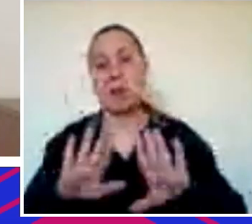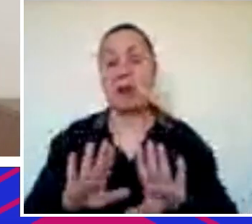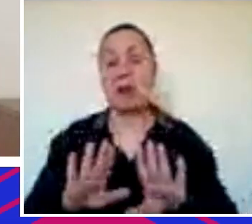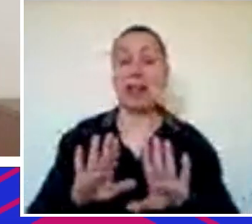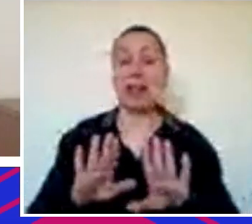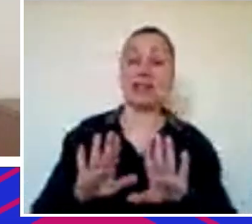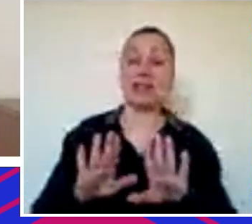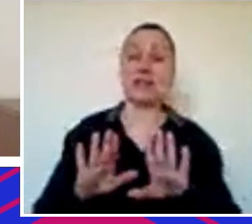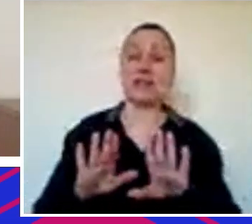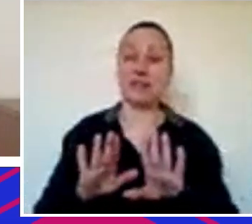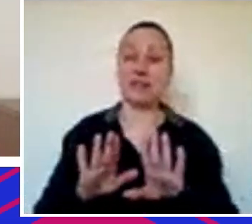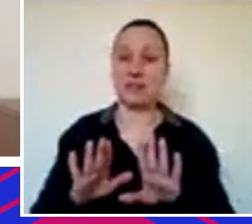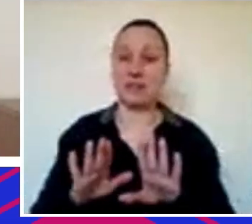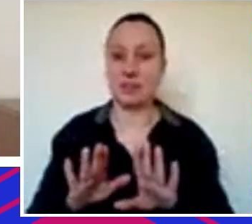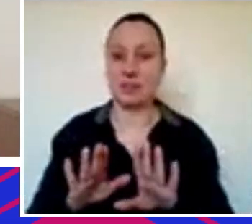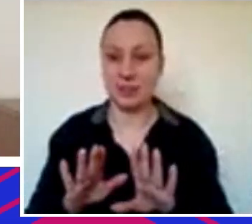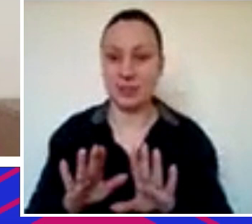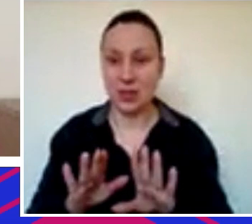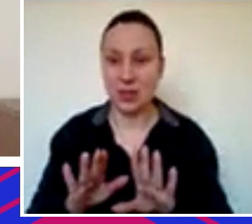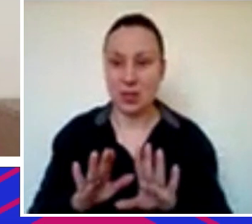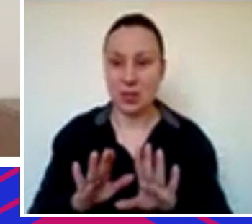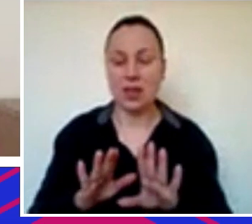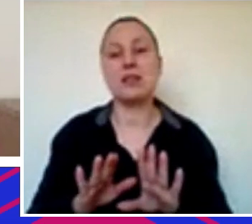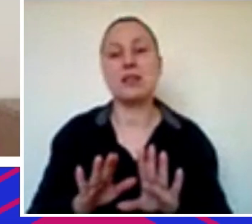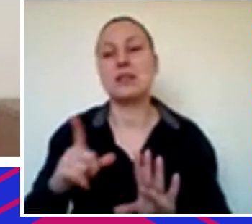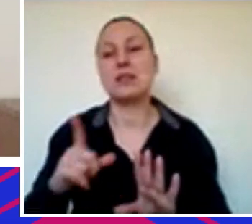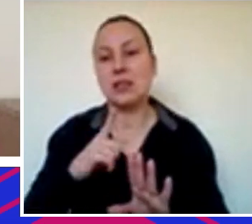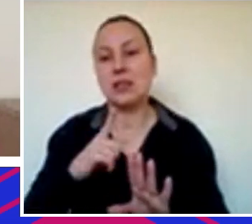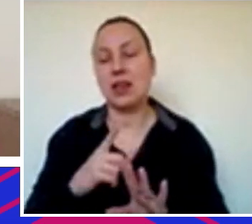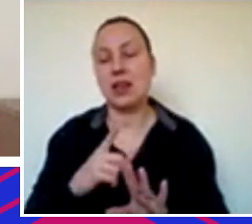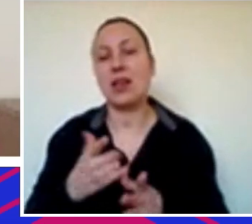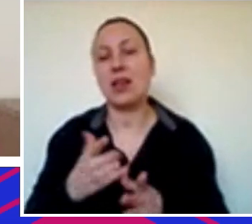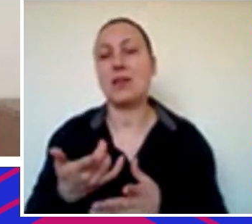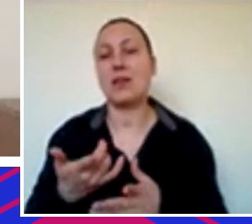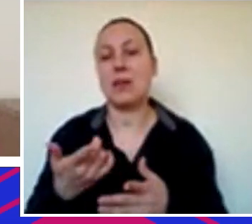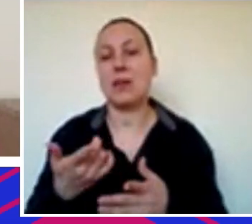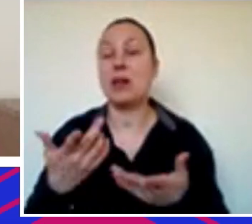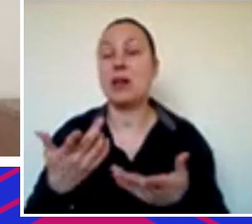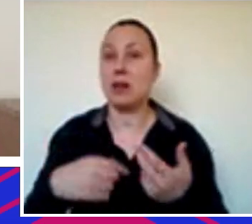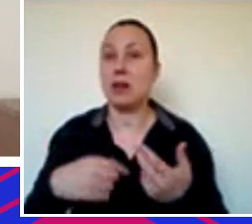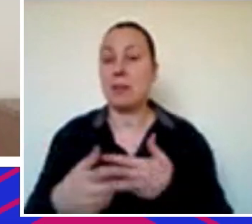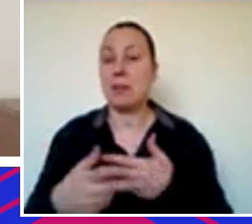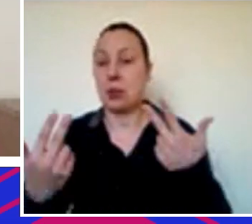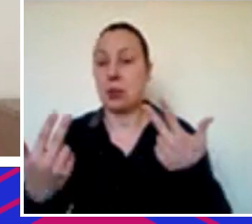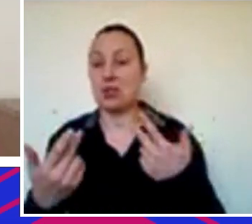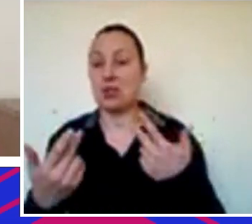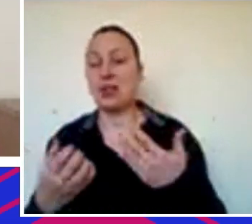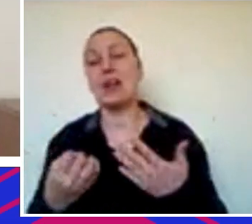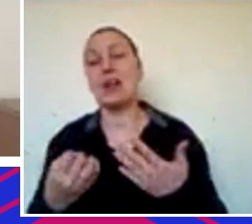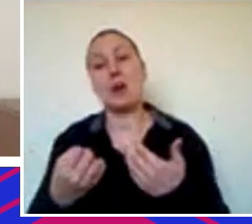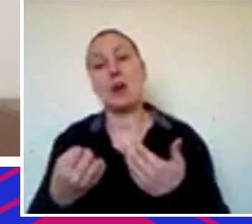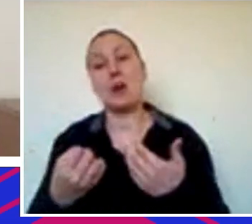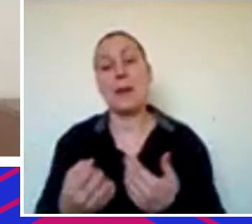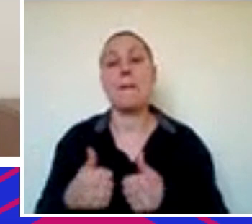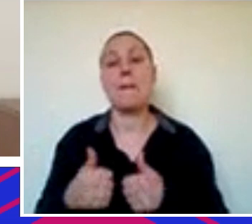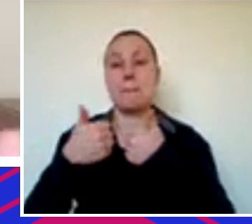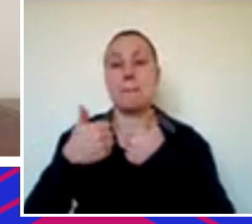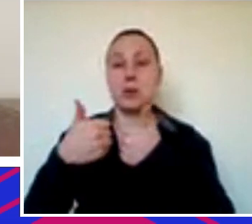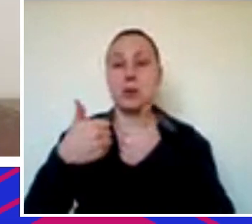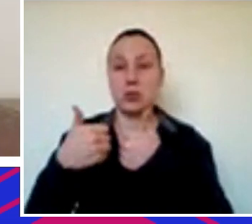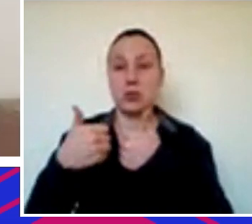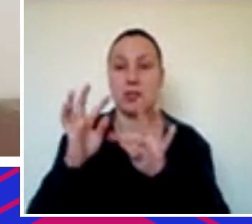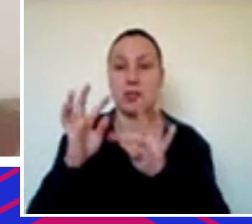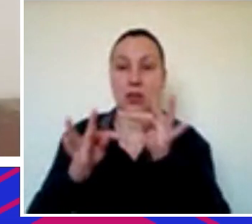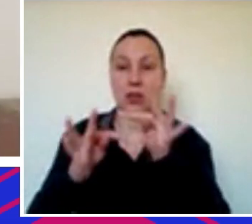efeito colateral positivo para o mundo de inovação e de tecnologia, que é a